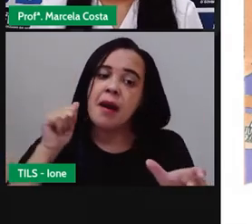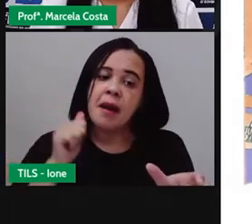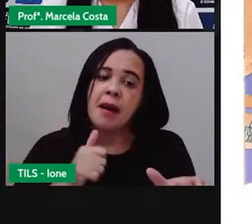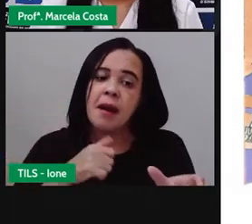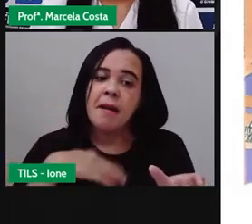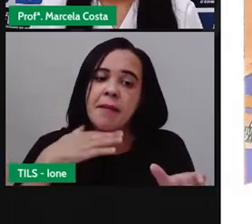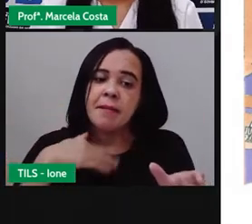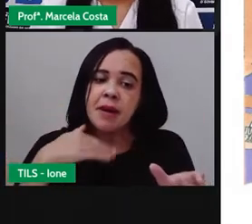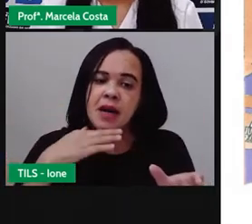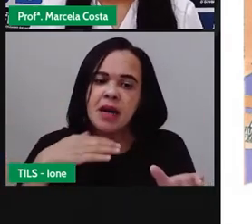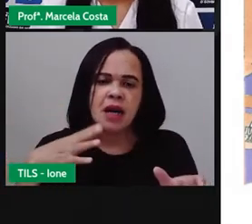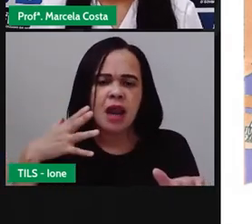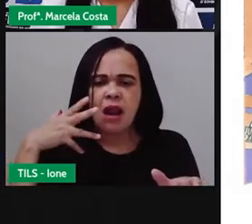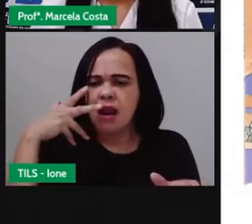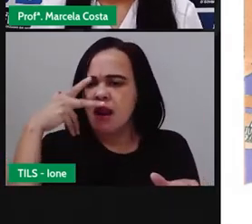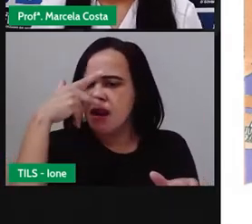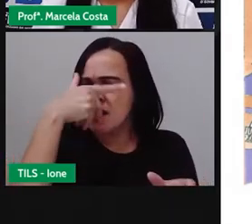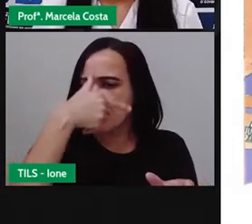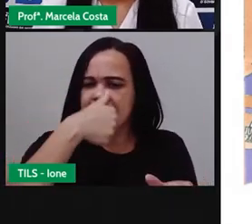Ela era linda